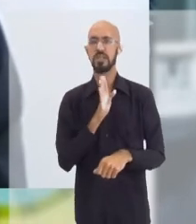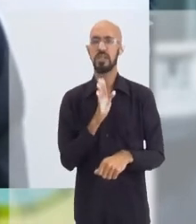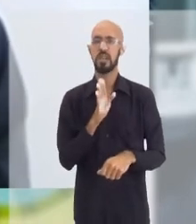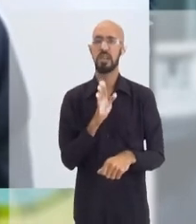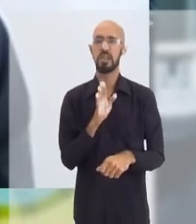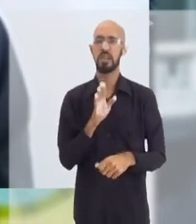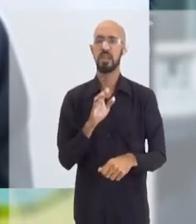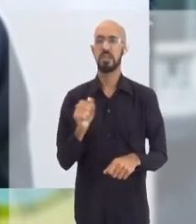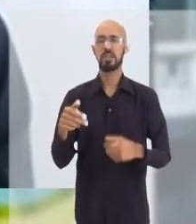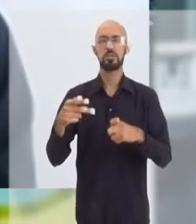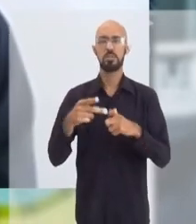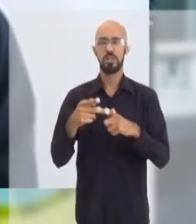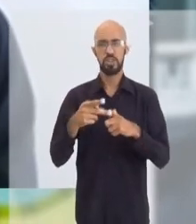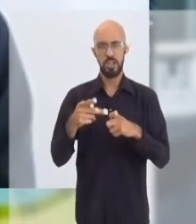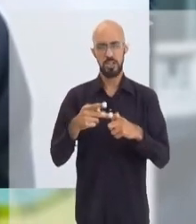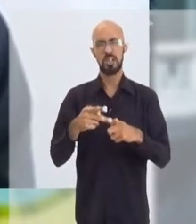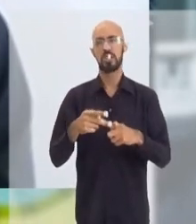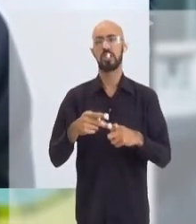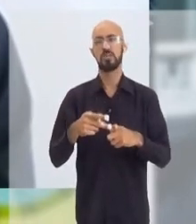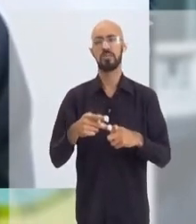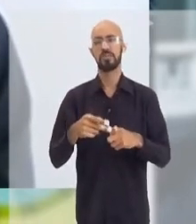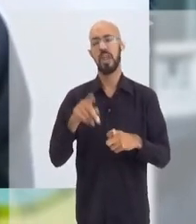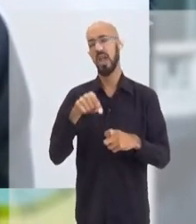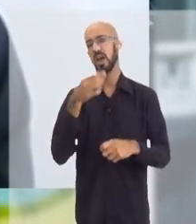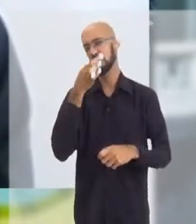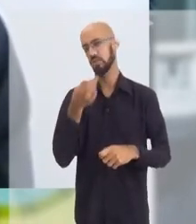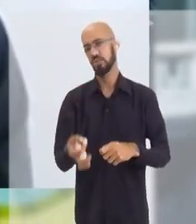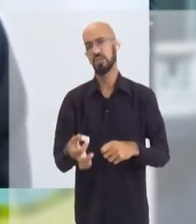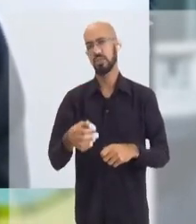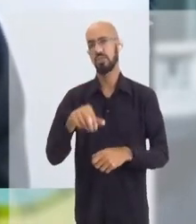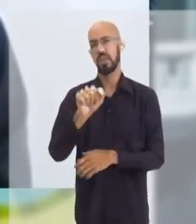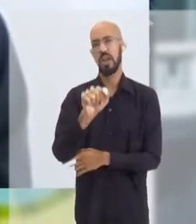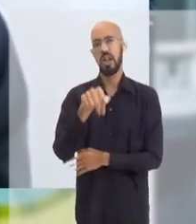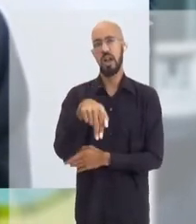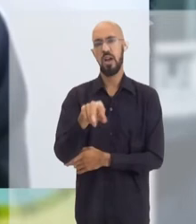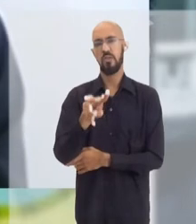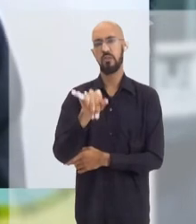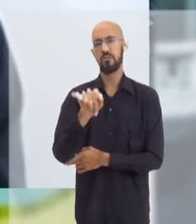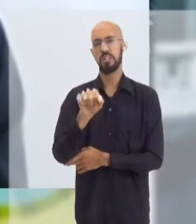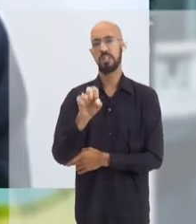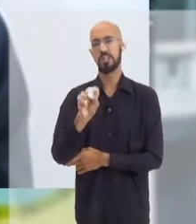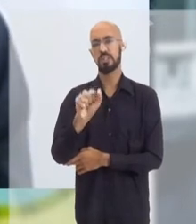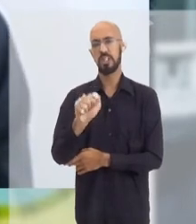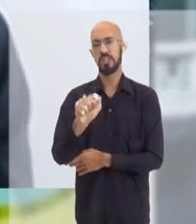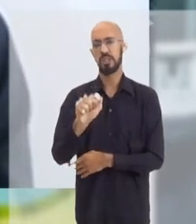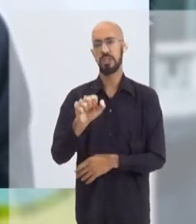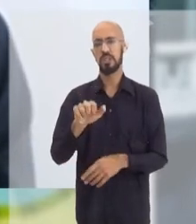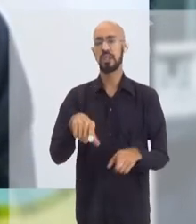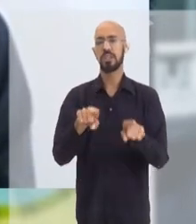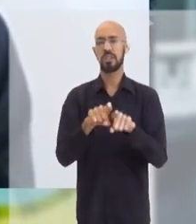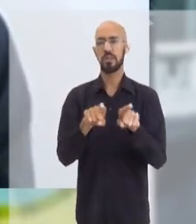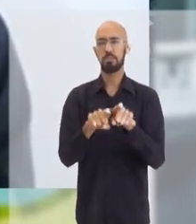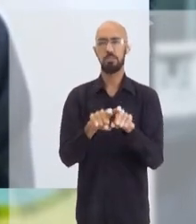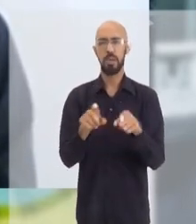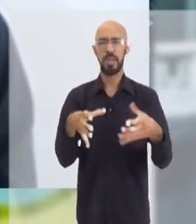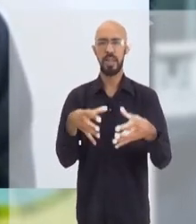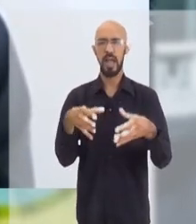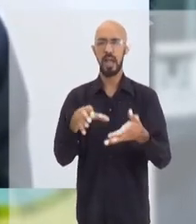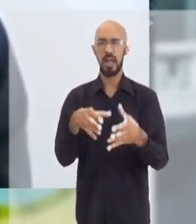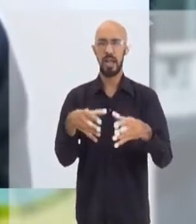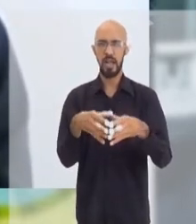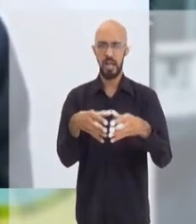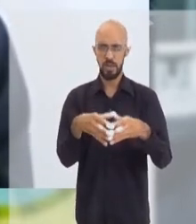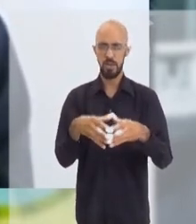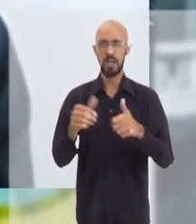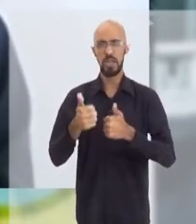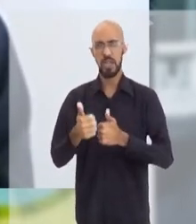essa é a recomendação da Sociedade Brasileira de Pediatria, essa é a recomendação da Anvisa, essa é a recomendação da Câmara Técnica, que